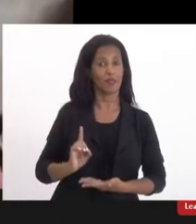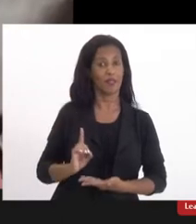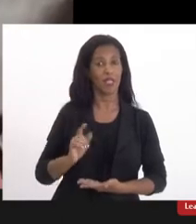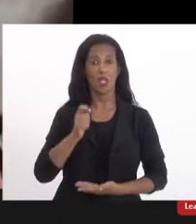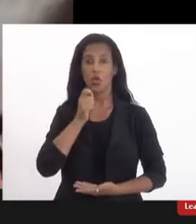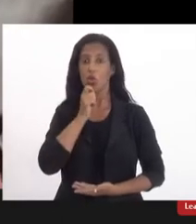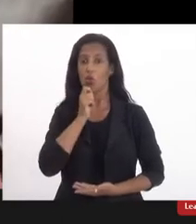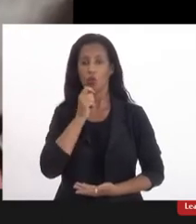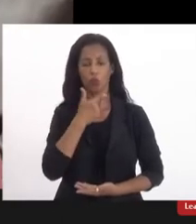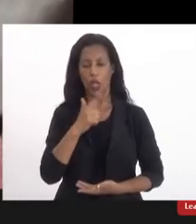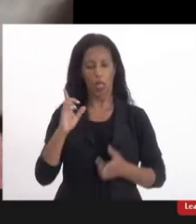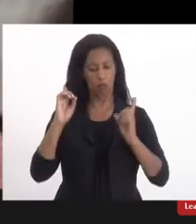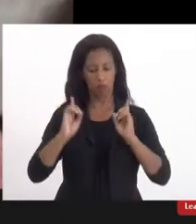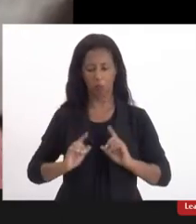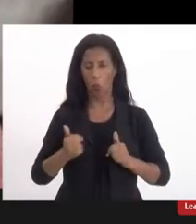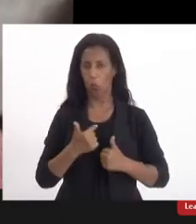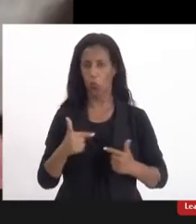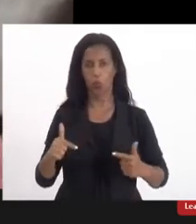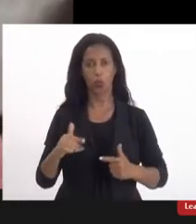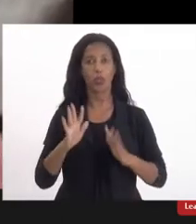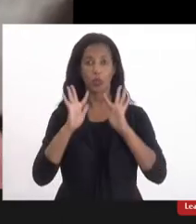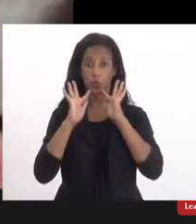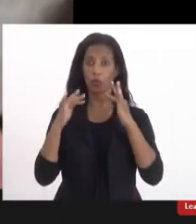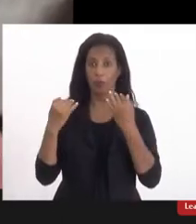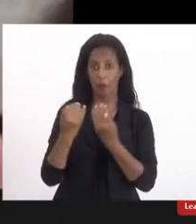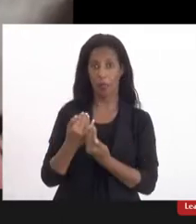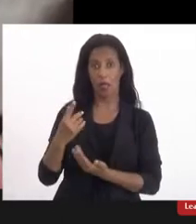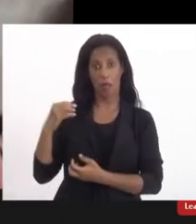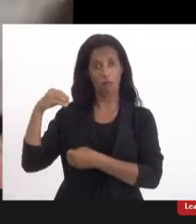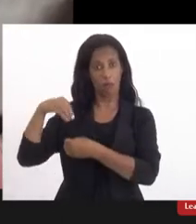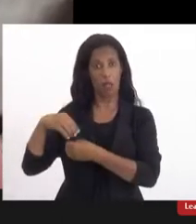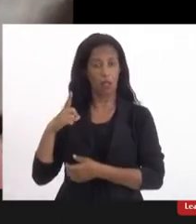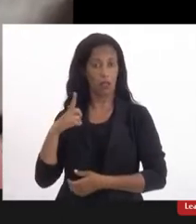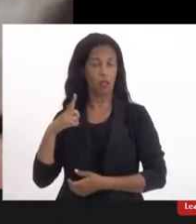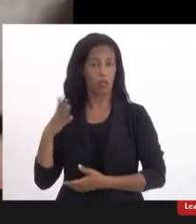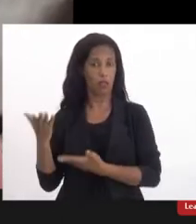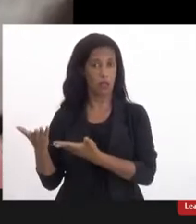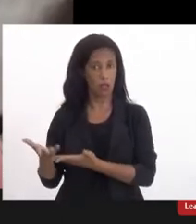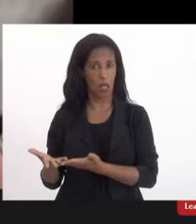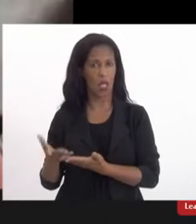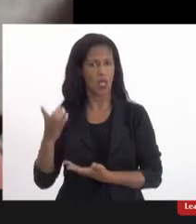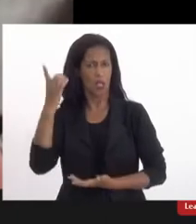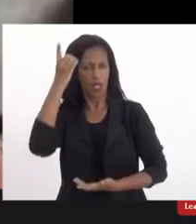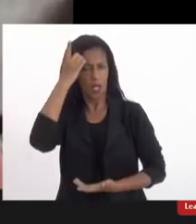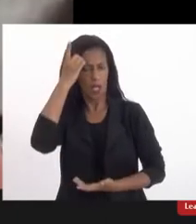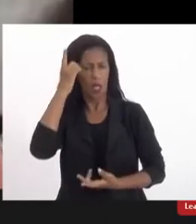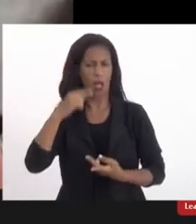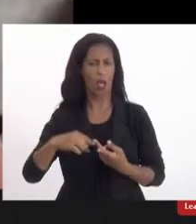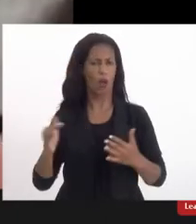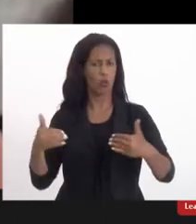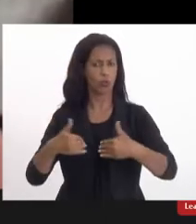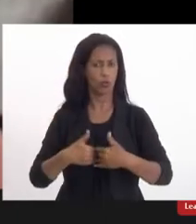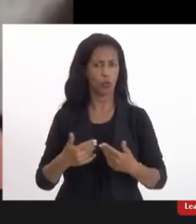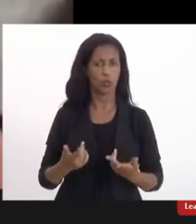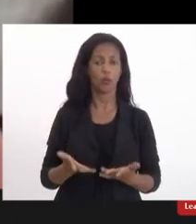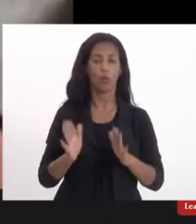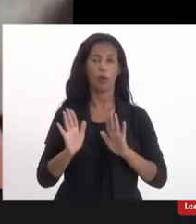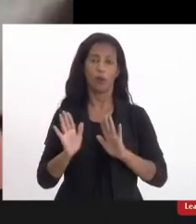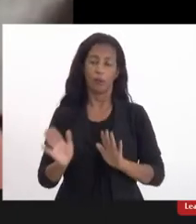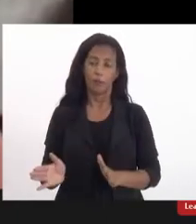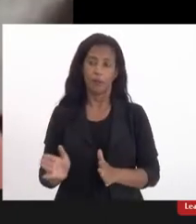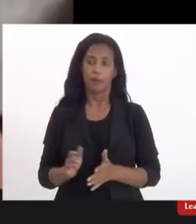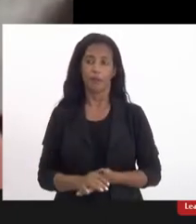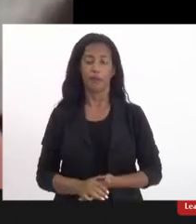não tenho uma deficiência sou familiar de pessoas com deficiência com síndrome de Down autismo e